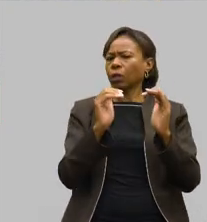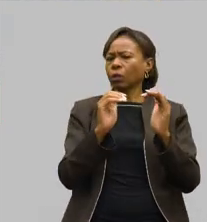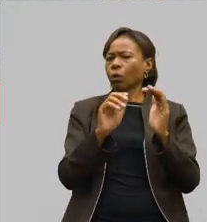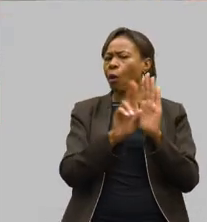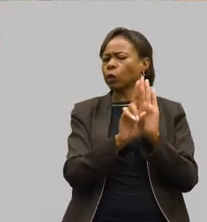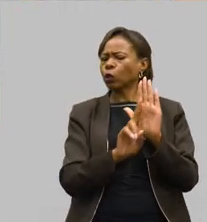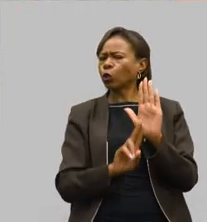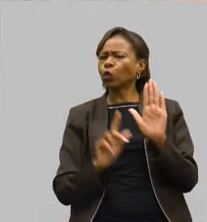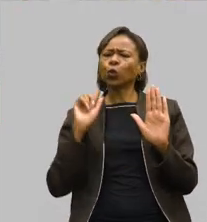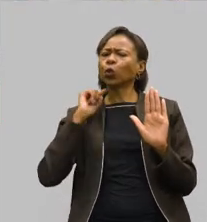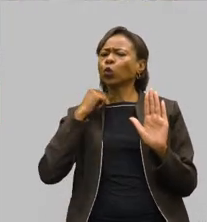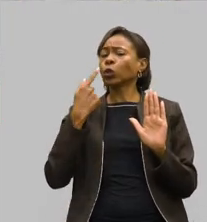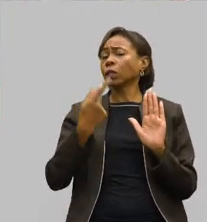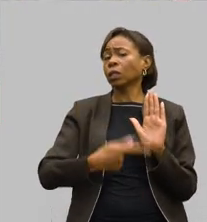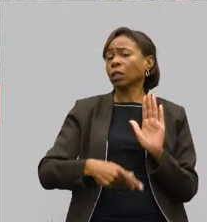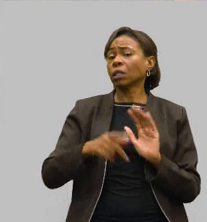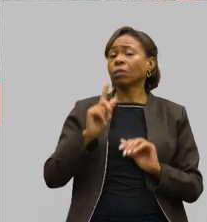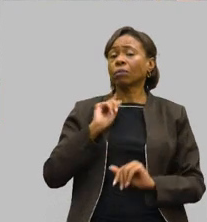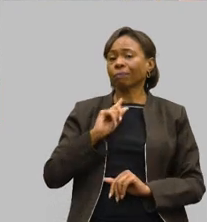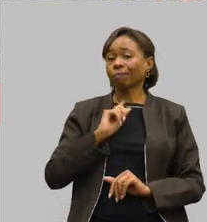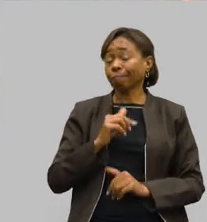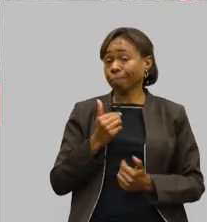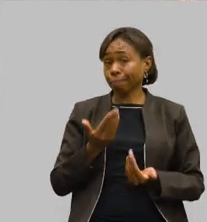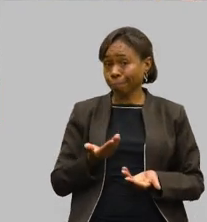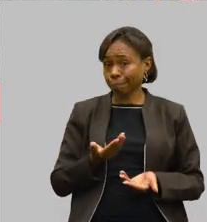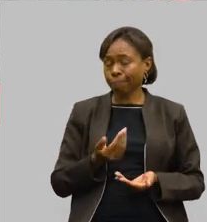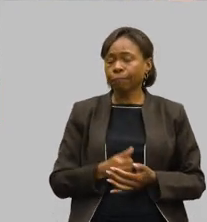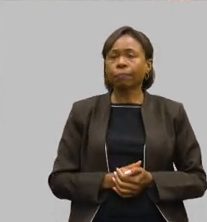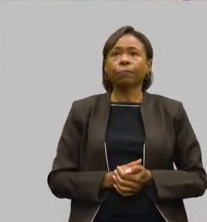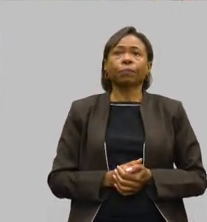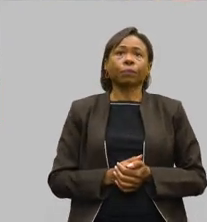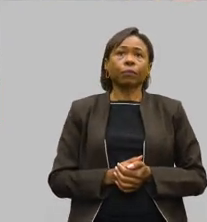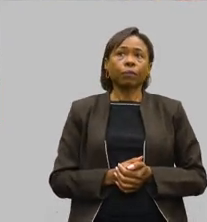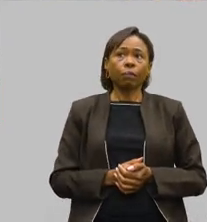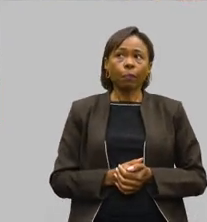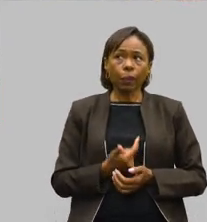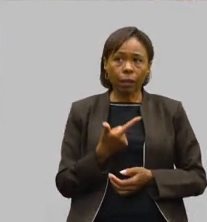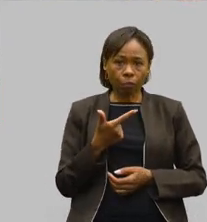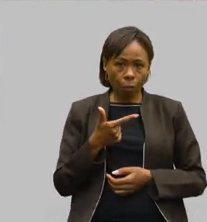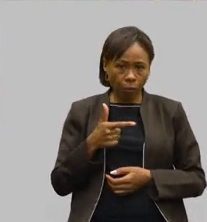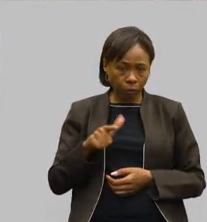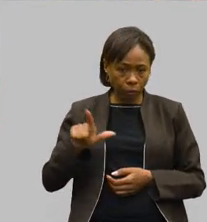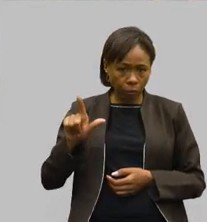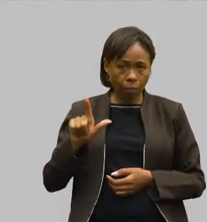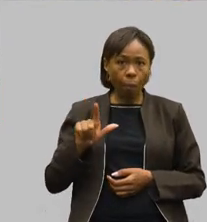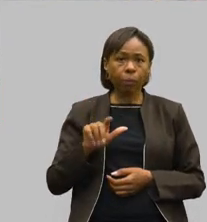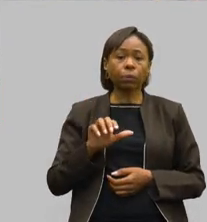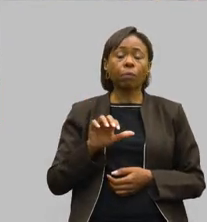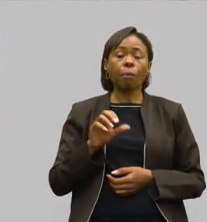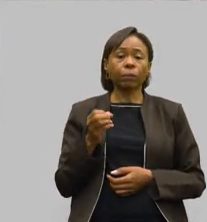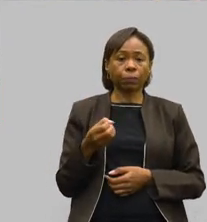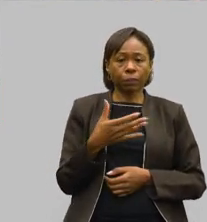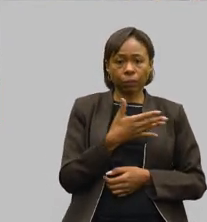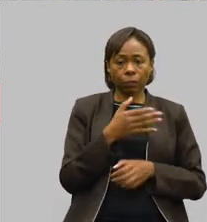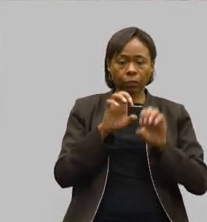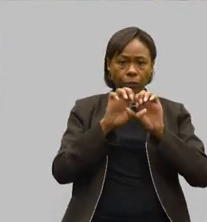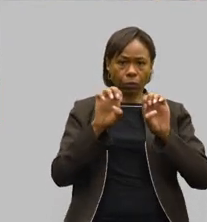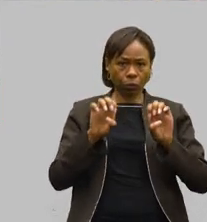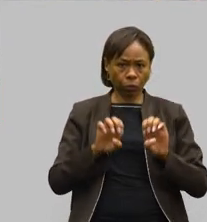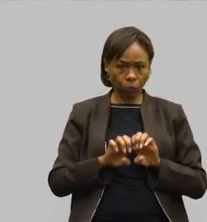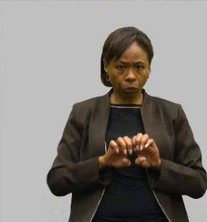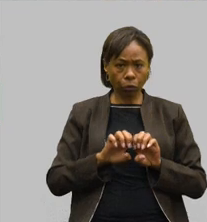A senhora depois pode me responder. E, também, a nova estrutura do comitrat, que eu havia